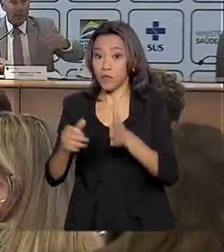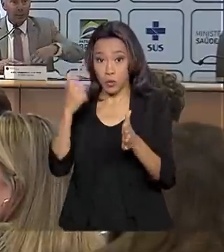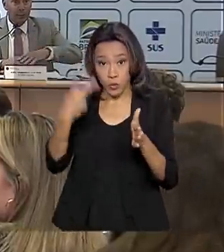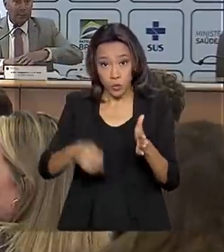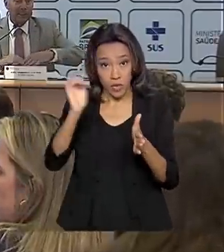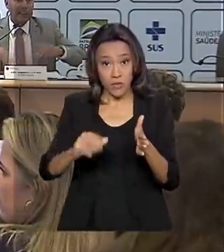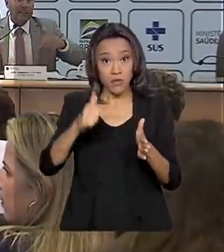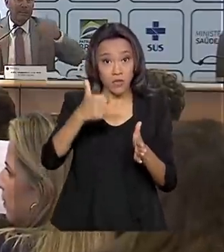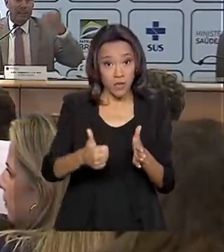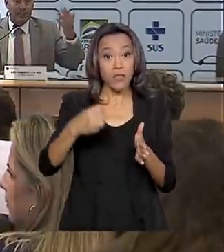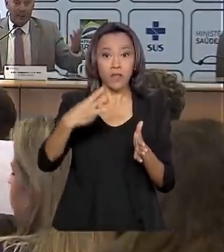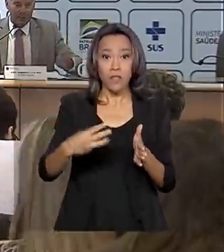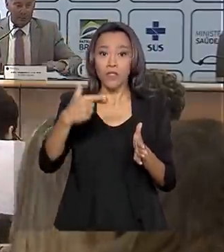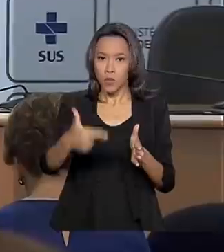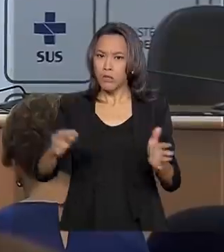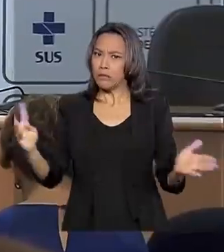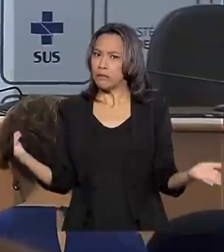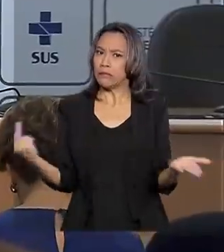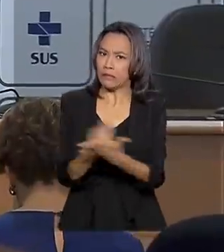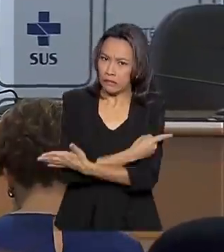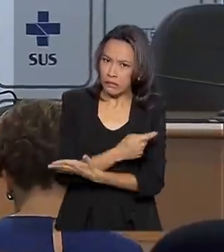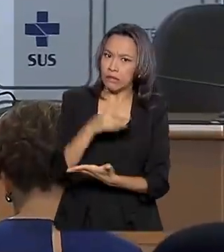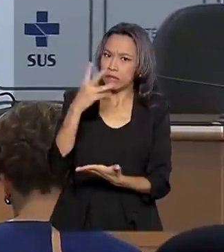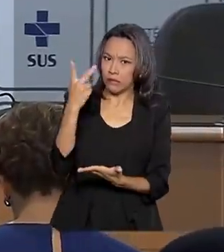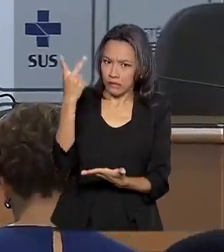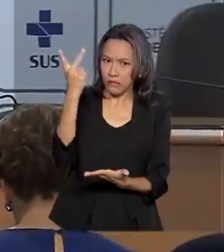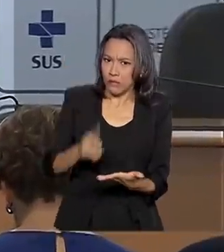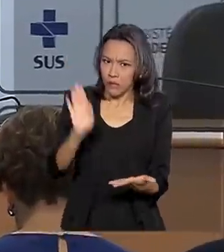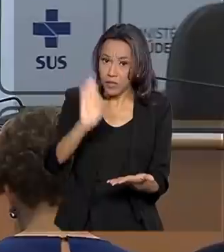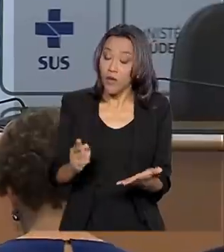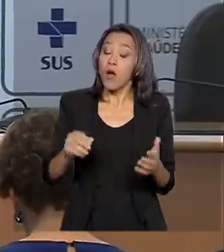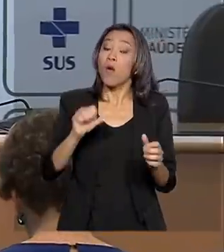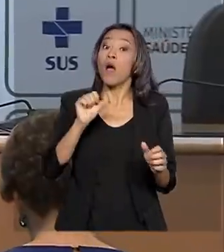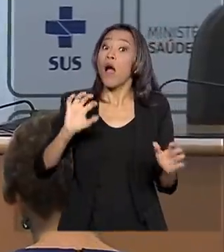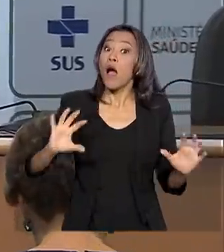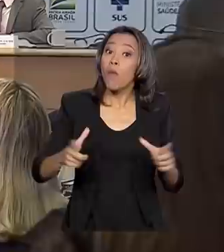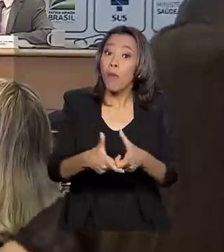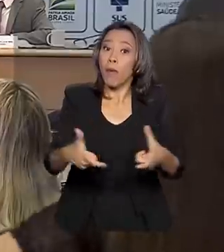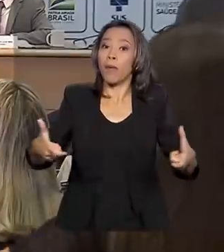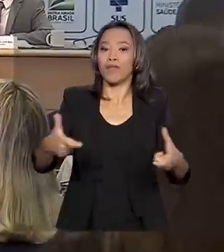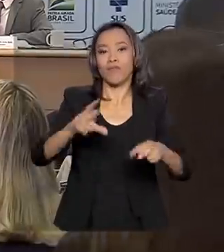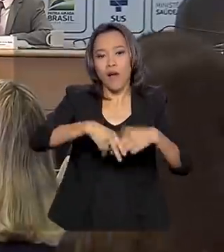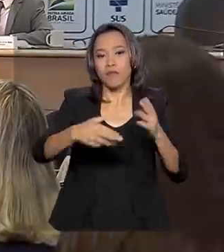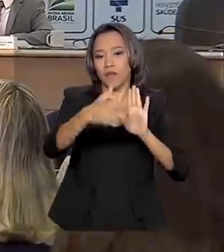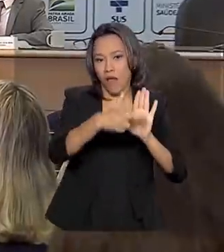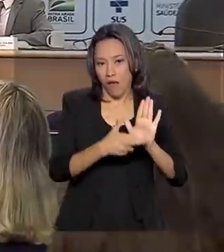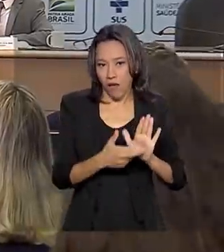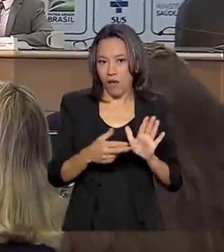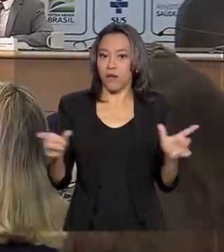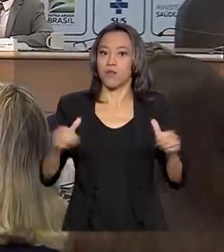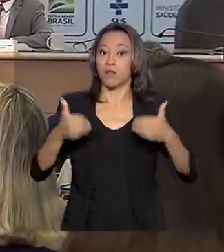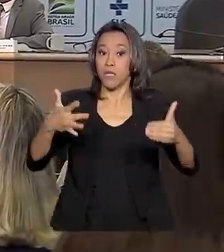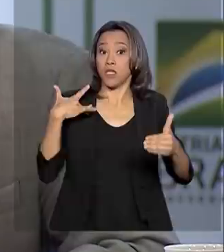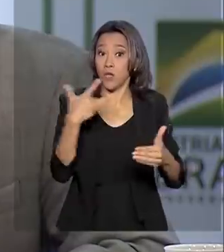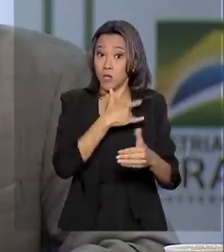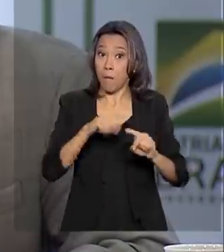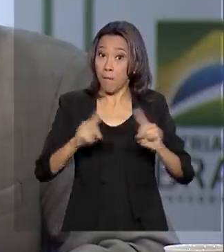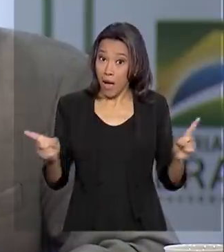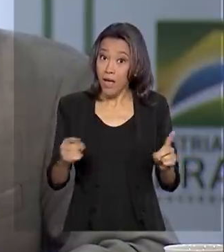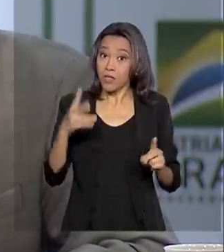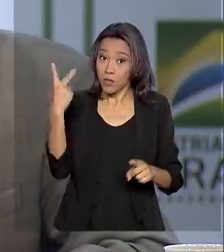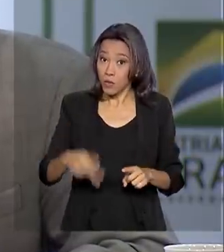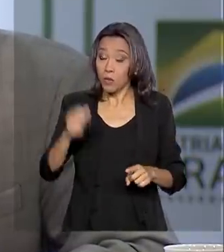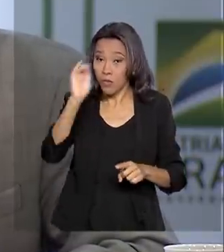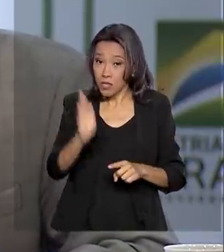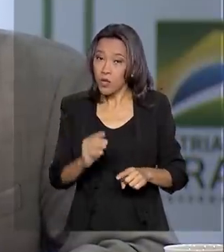suspeitos da doença. O aumento ocorreu por mudança de critérios do Ministério da Saúde. Mas o país continua com o único caso confirmado de